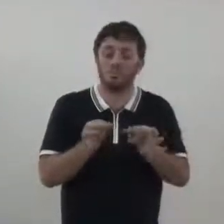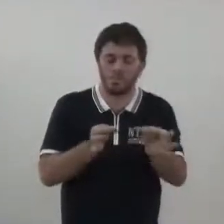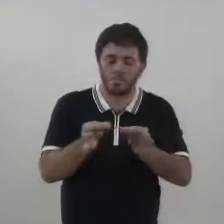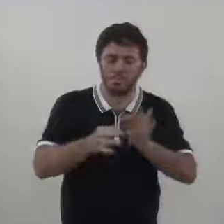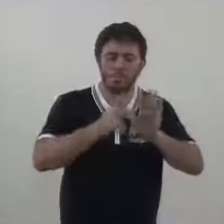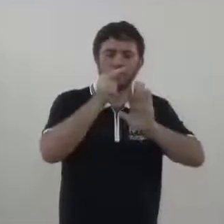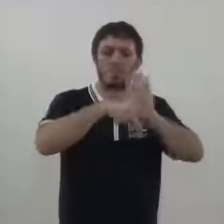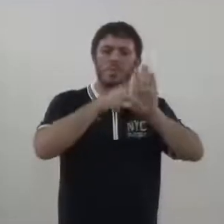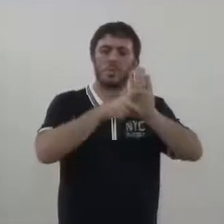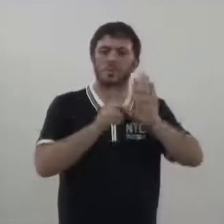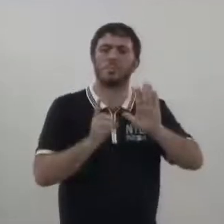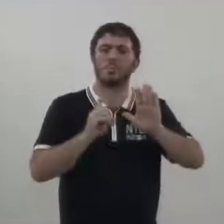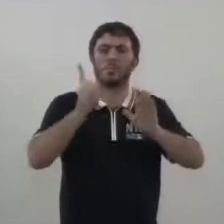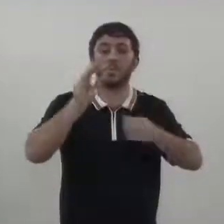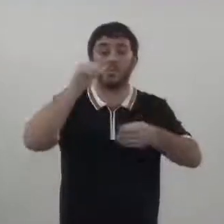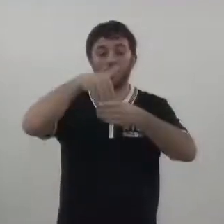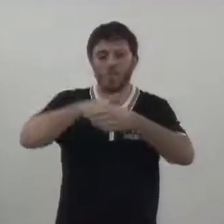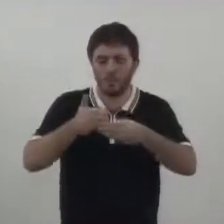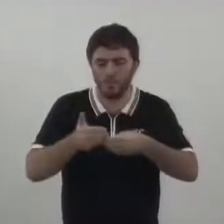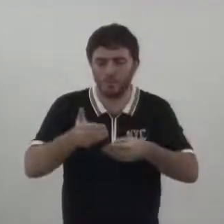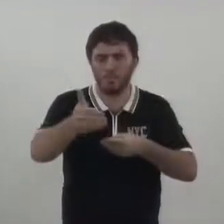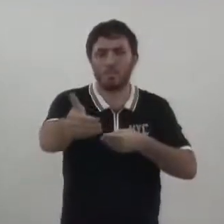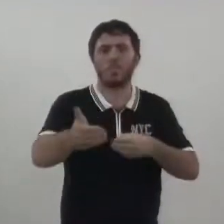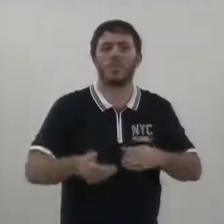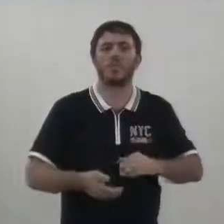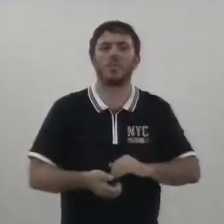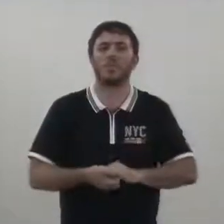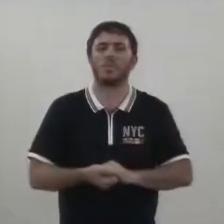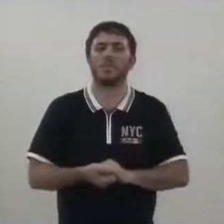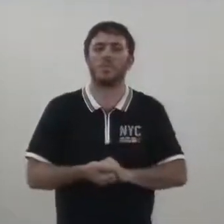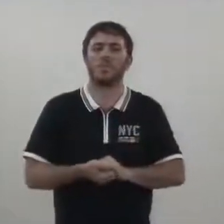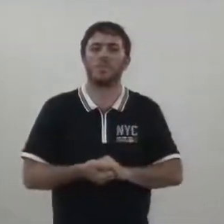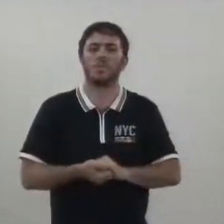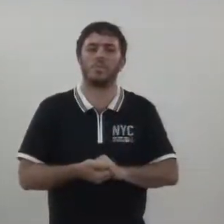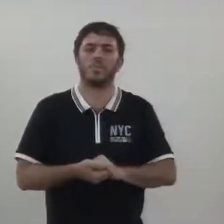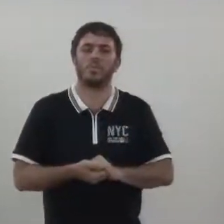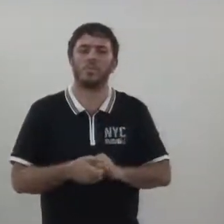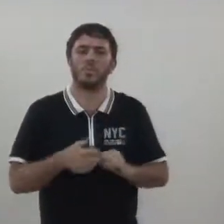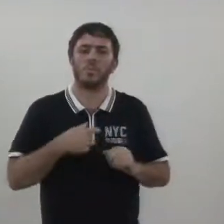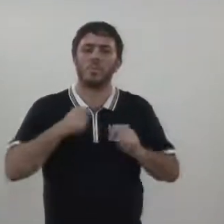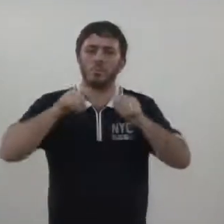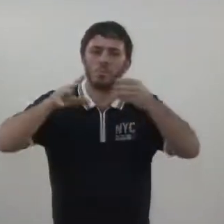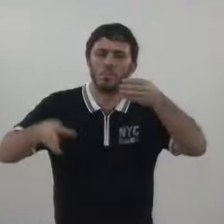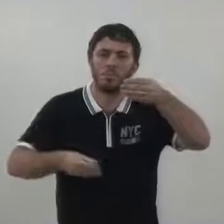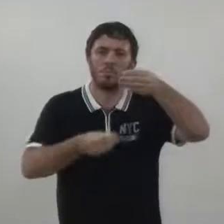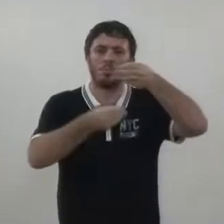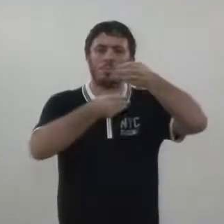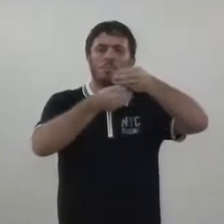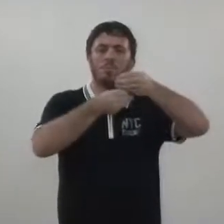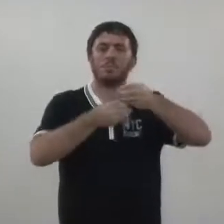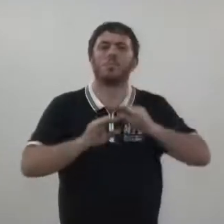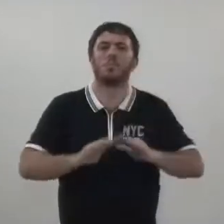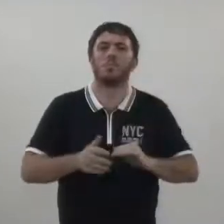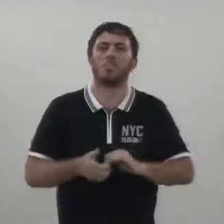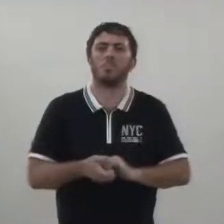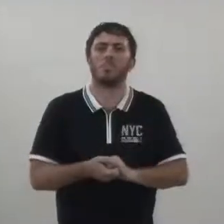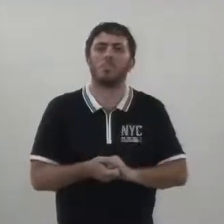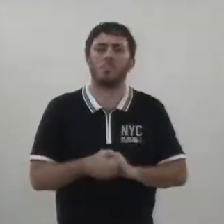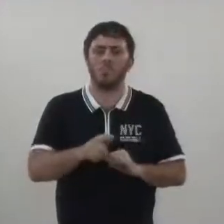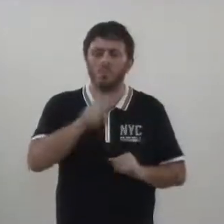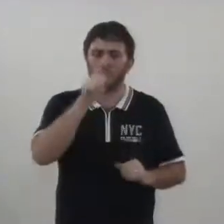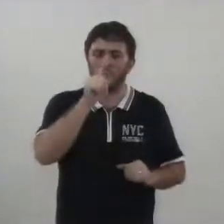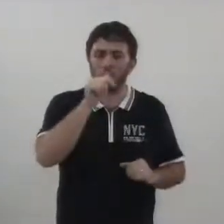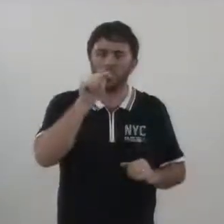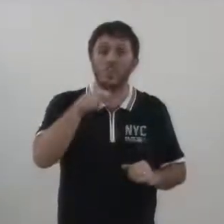ainda votar nesse ano. Senhor presidente, só para complementar, posso? O senhor bem destacou aí a questão da água aí,